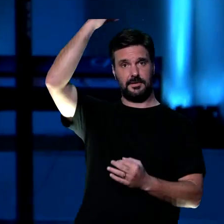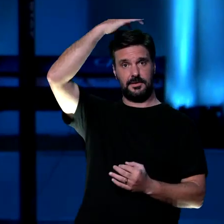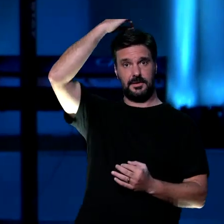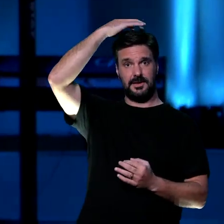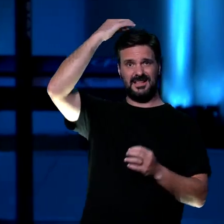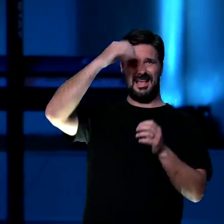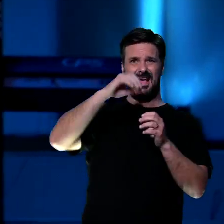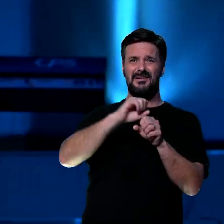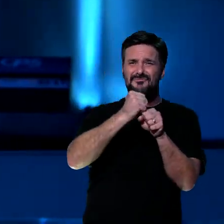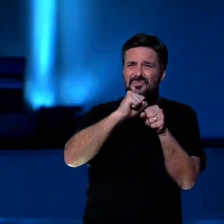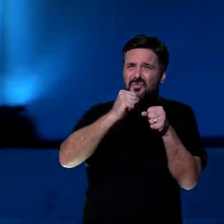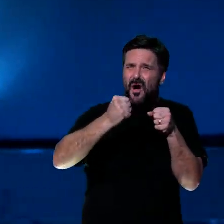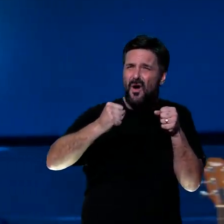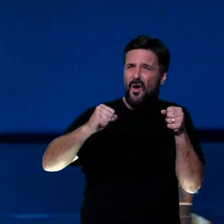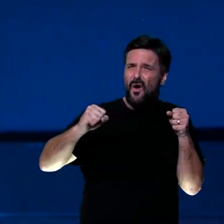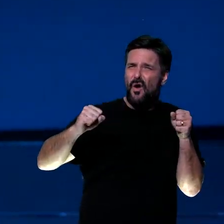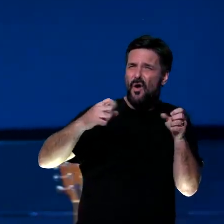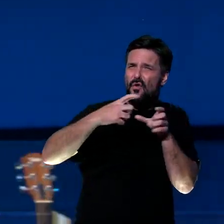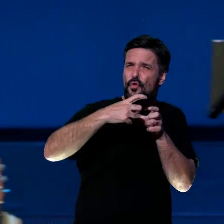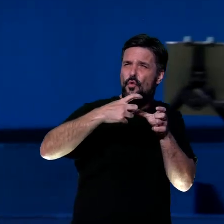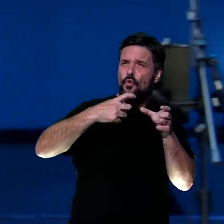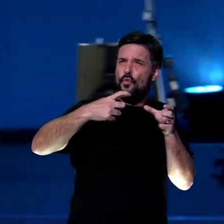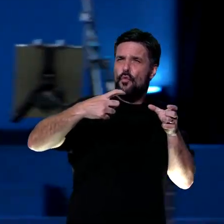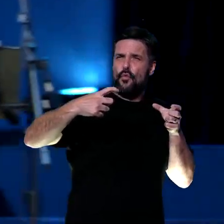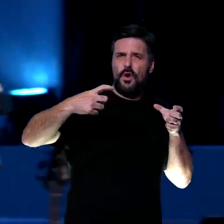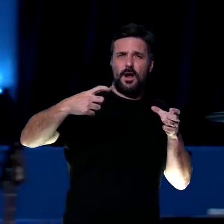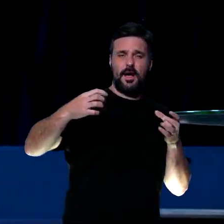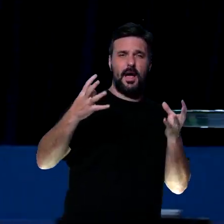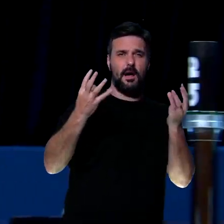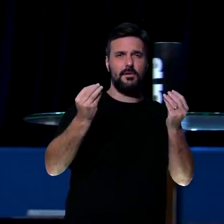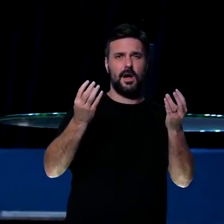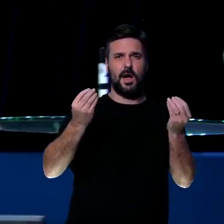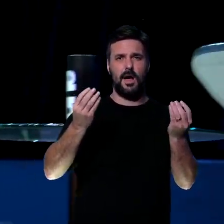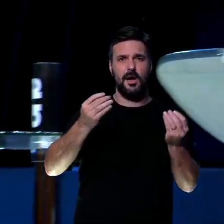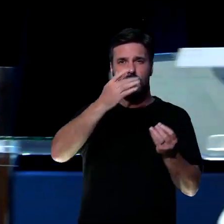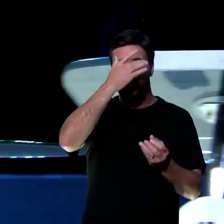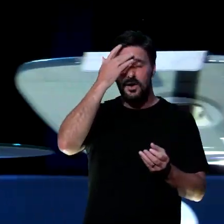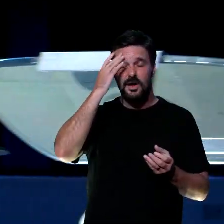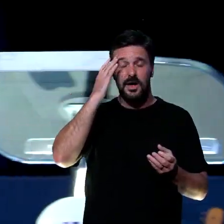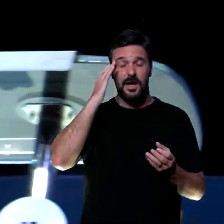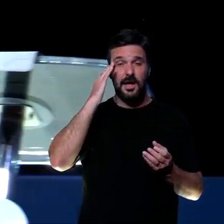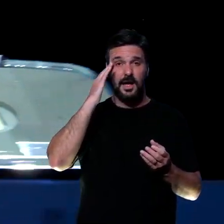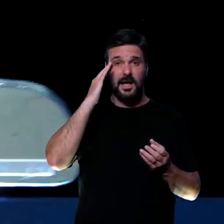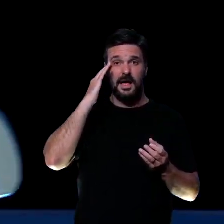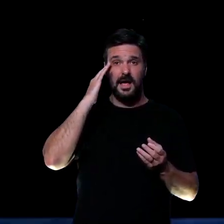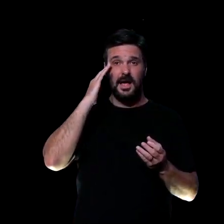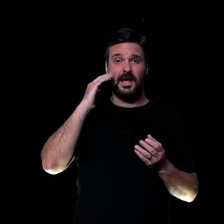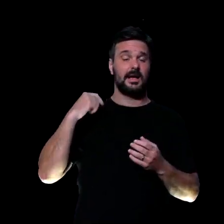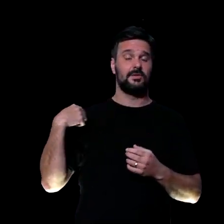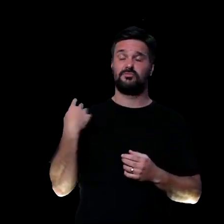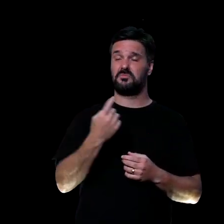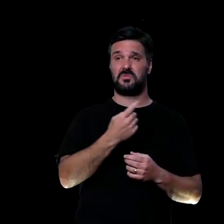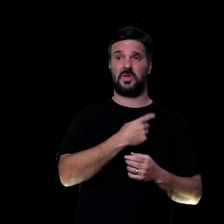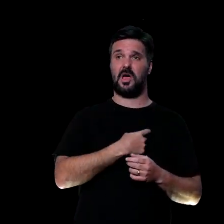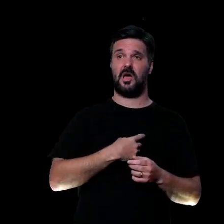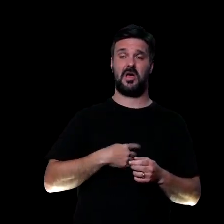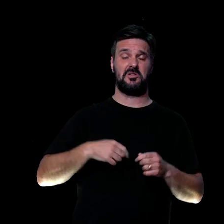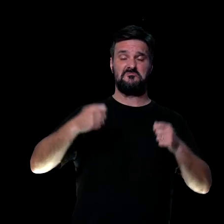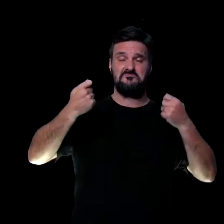É muita gente que vem aqui, mas isso não é uma desculpa para a gente não viver em amor, para a gente não viver em vínculos